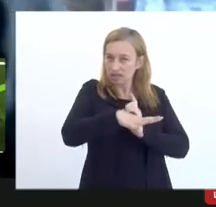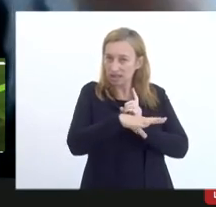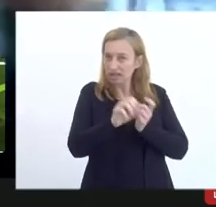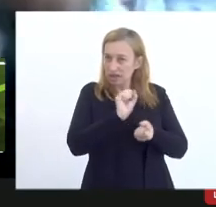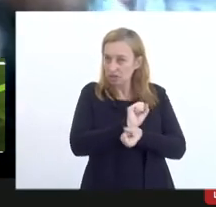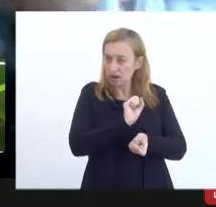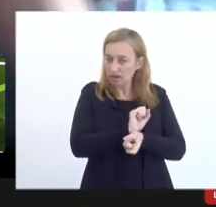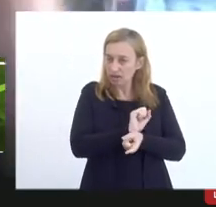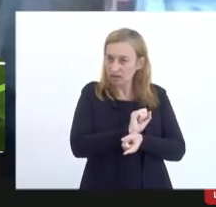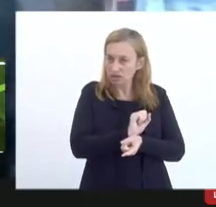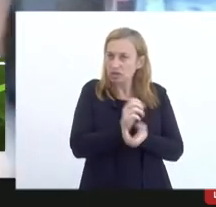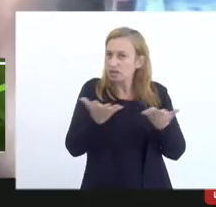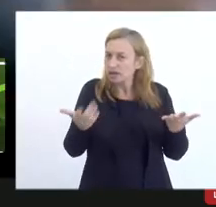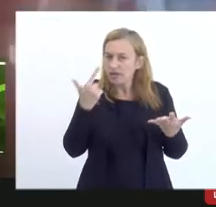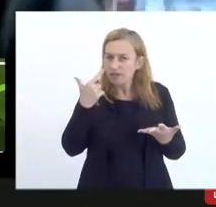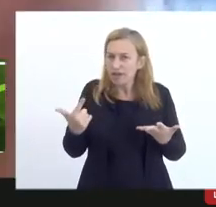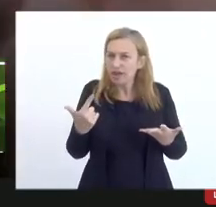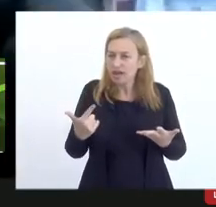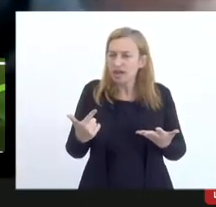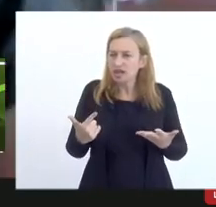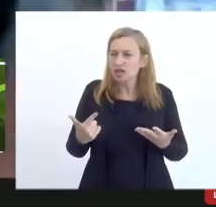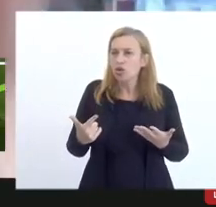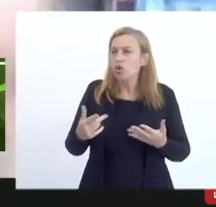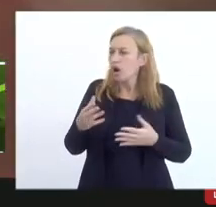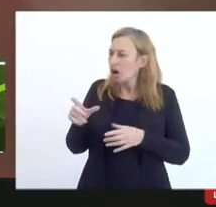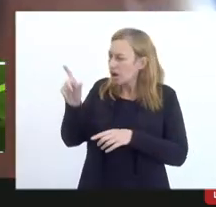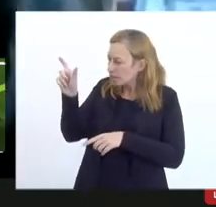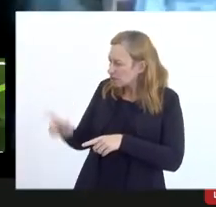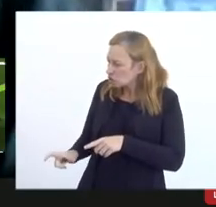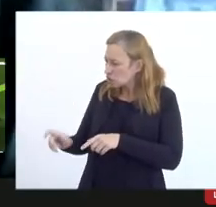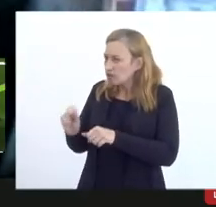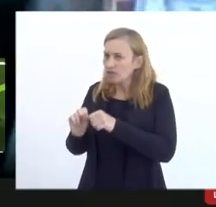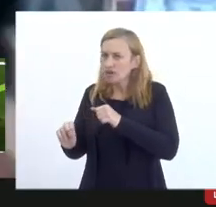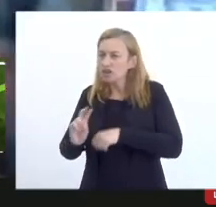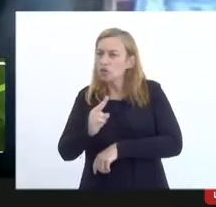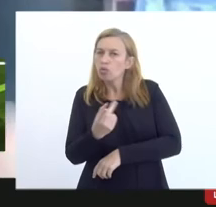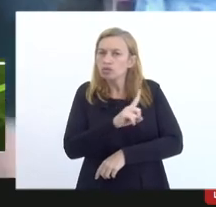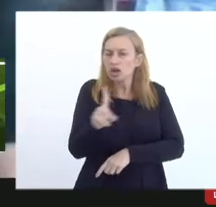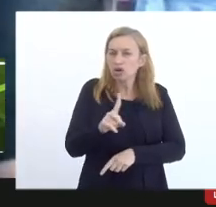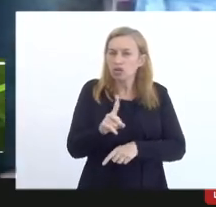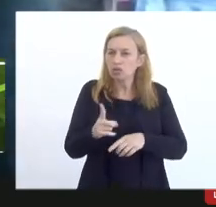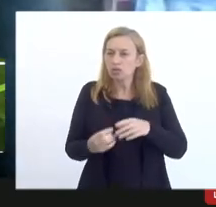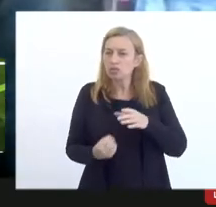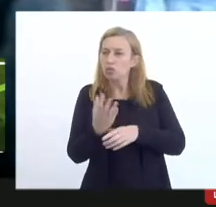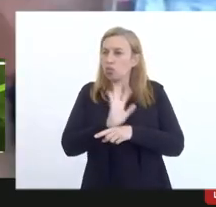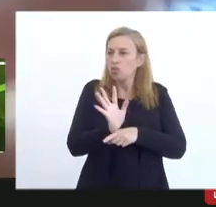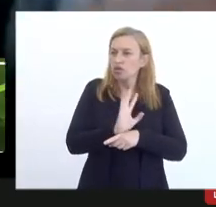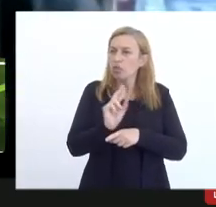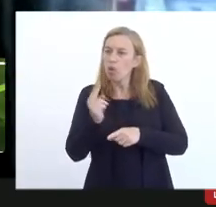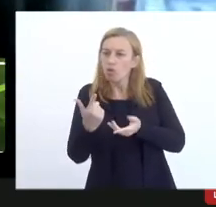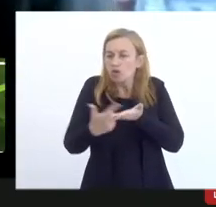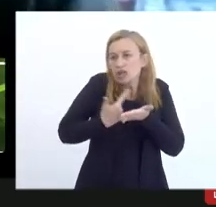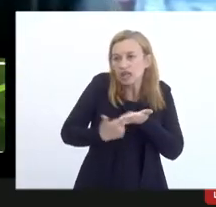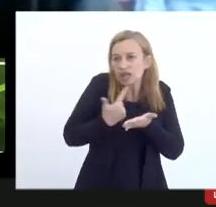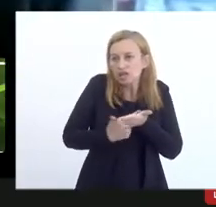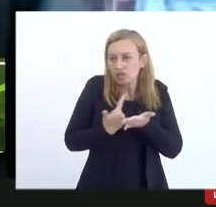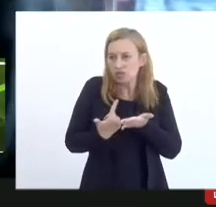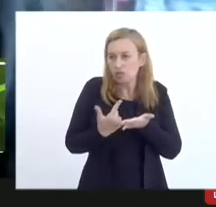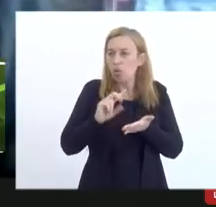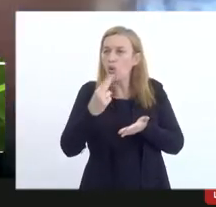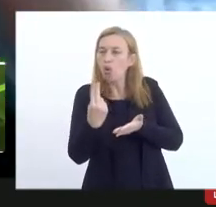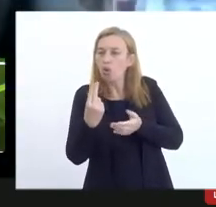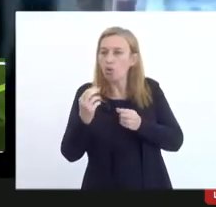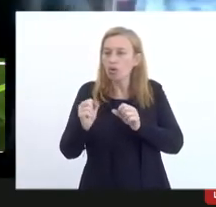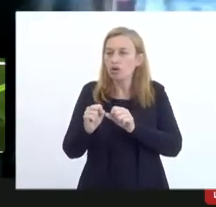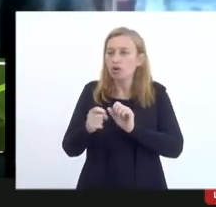Imagina, o cara fez ou não fez o filme? Fez ou não fez o livro? Fez ou não fez a exposição de artes